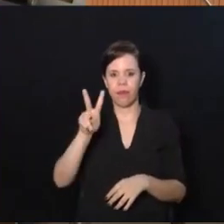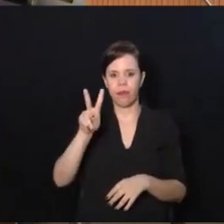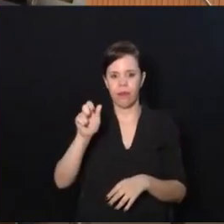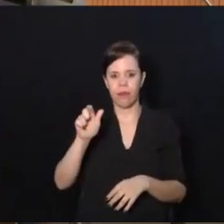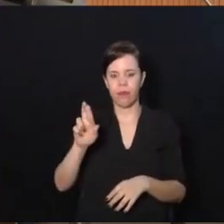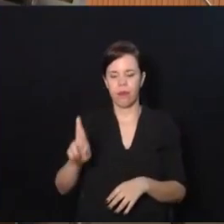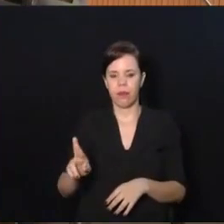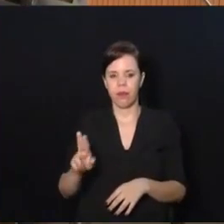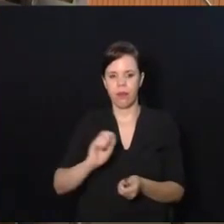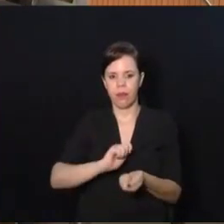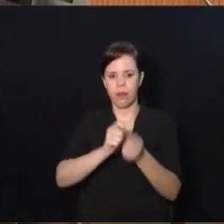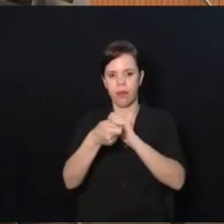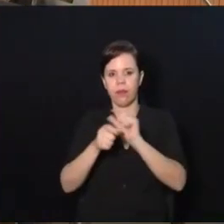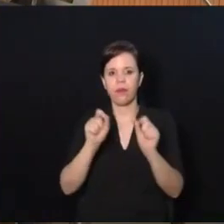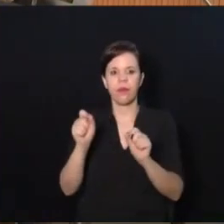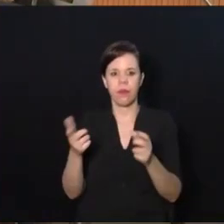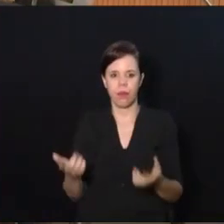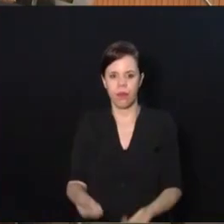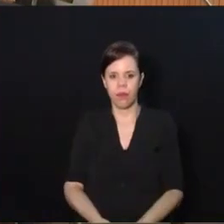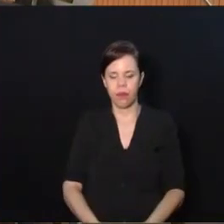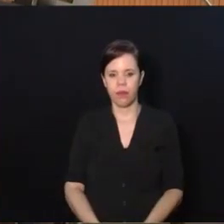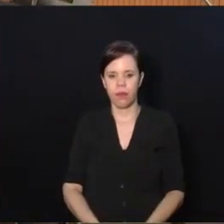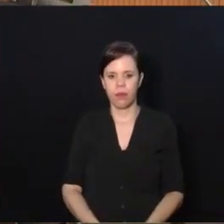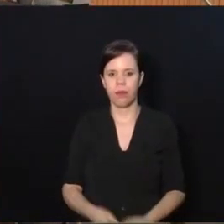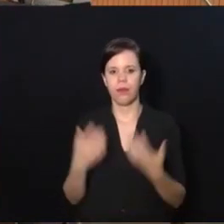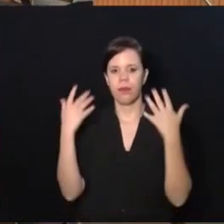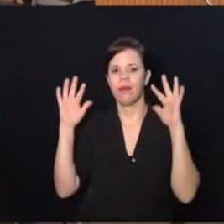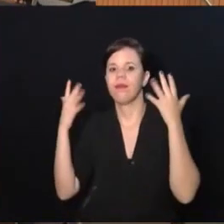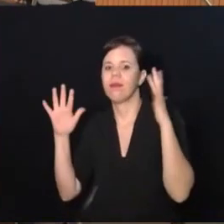Reabilitar Pra Que? Com palmas!